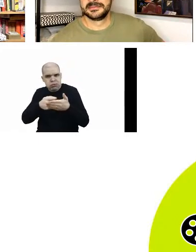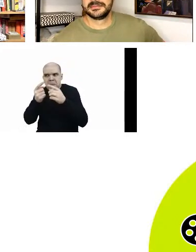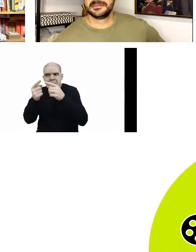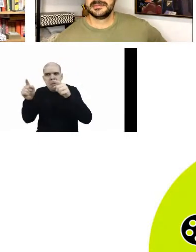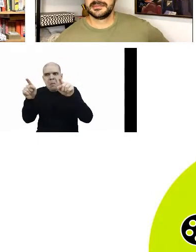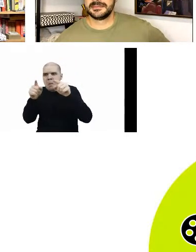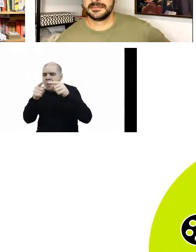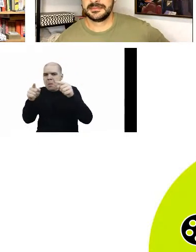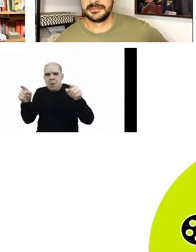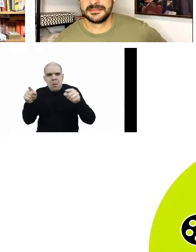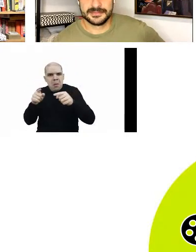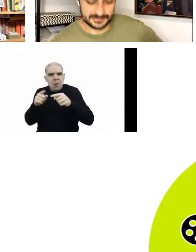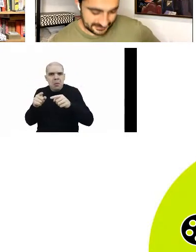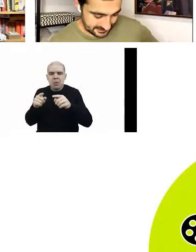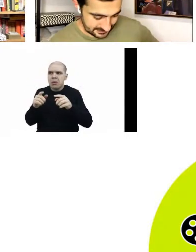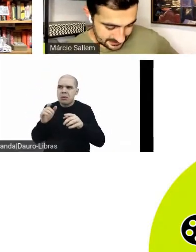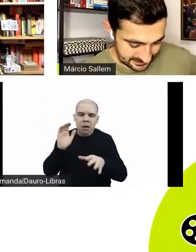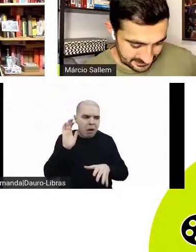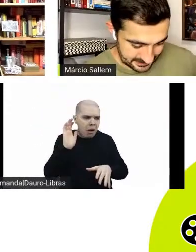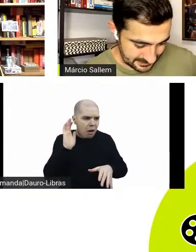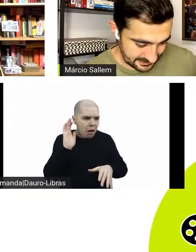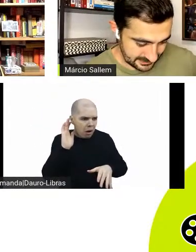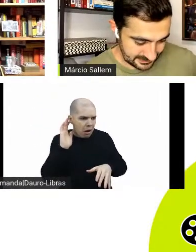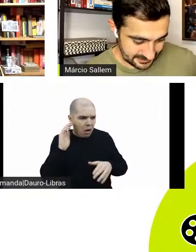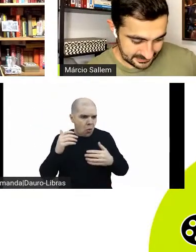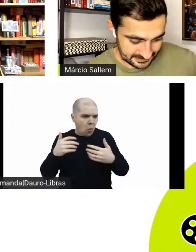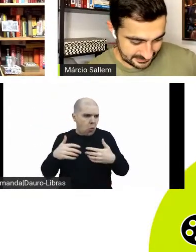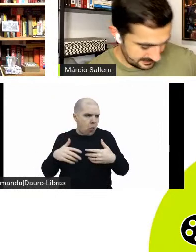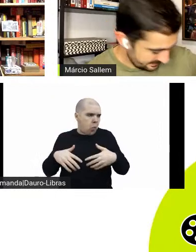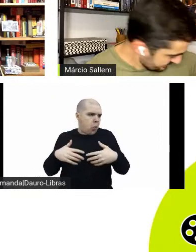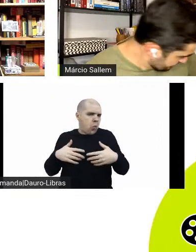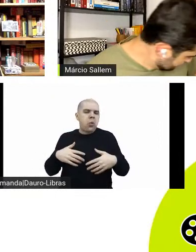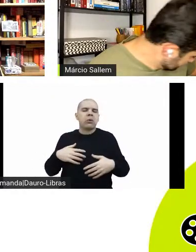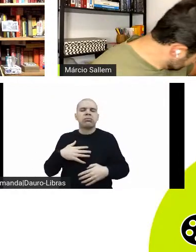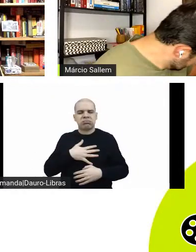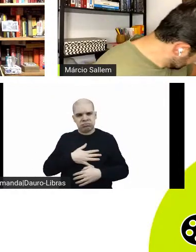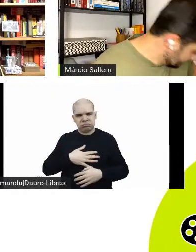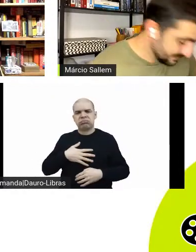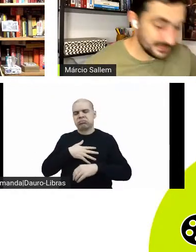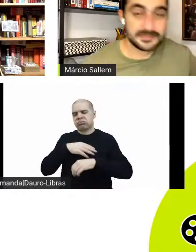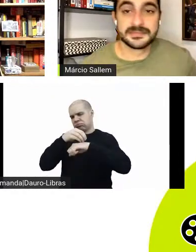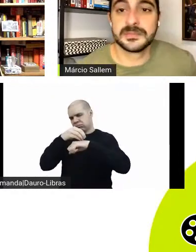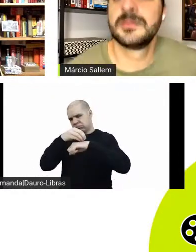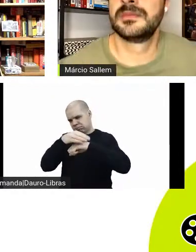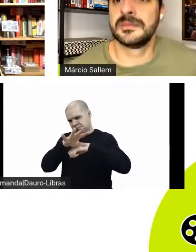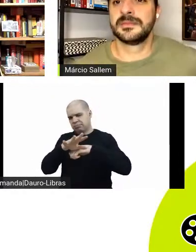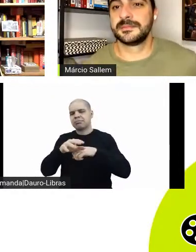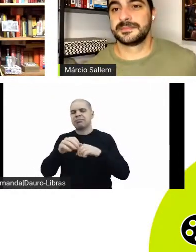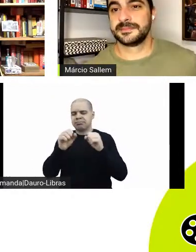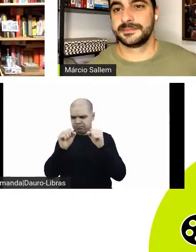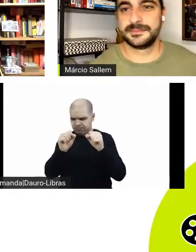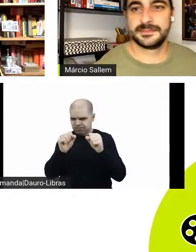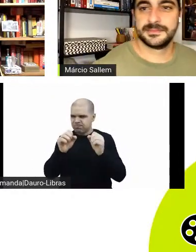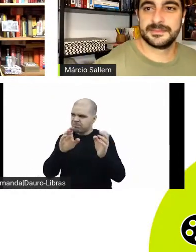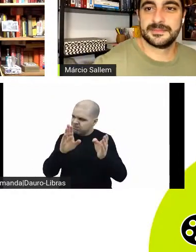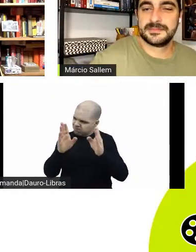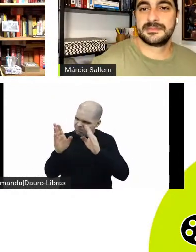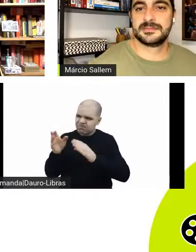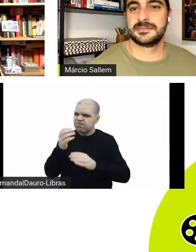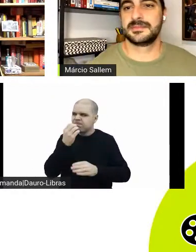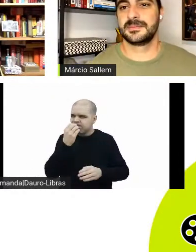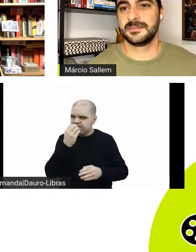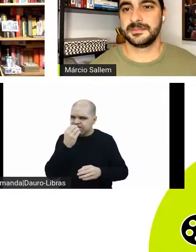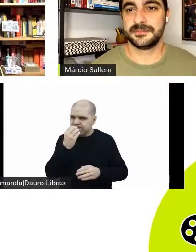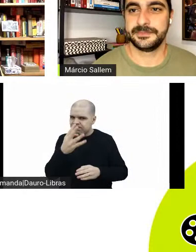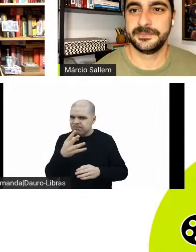de novo, eles conseguiram surpreender, então é um recomendo, é filme muito interessante que vale ser visto, retrata um